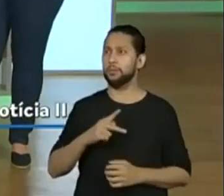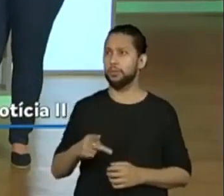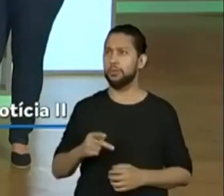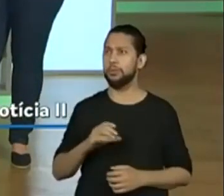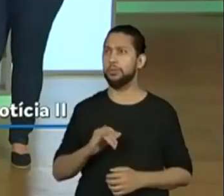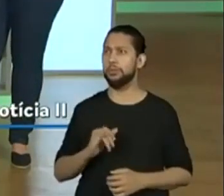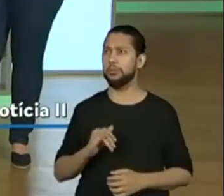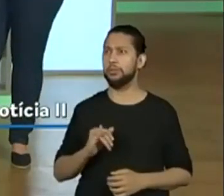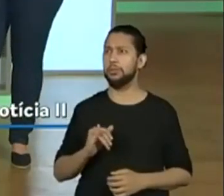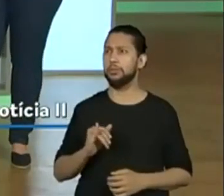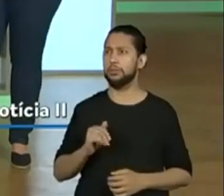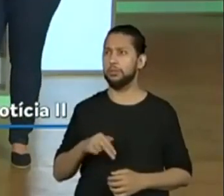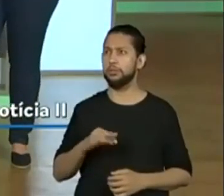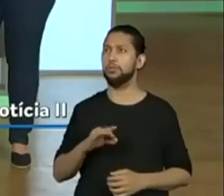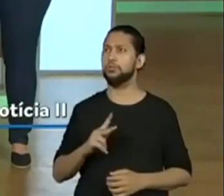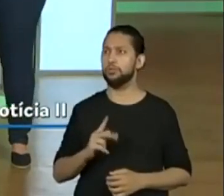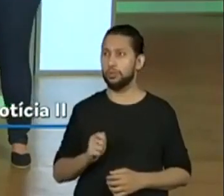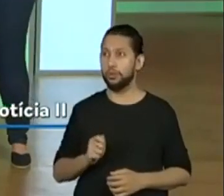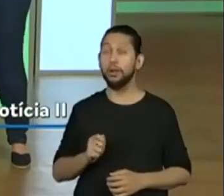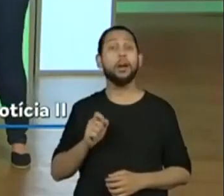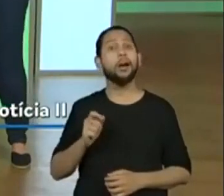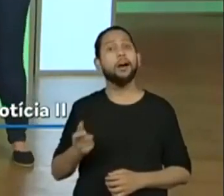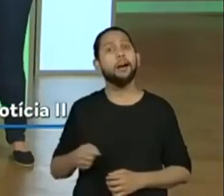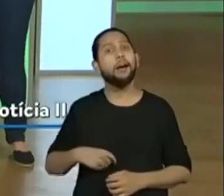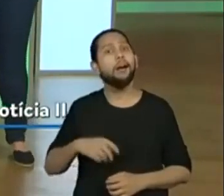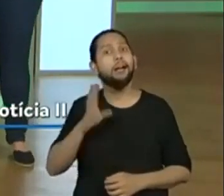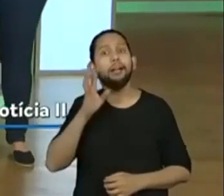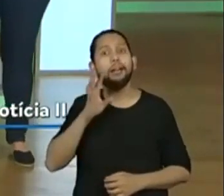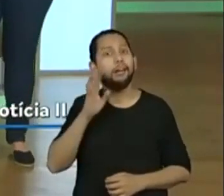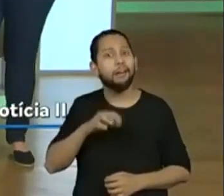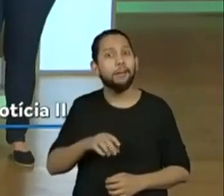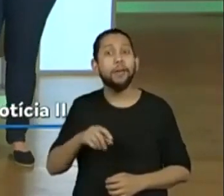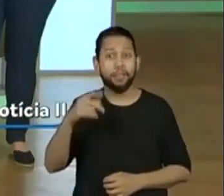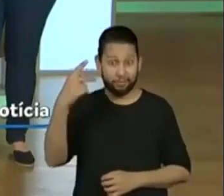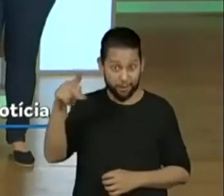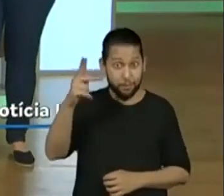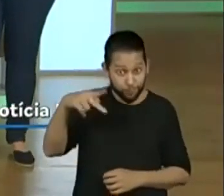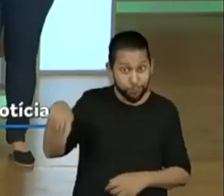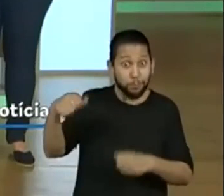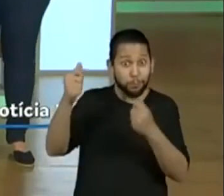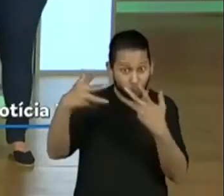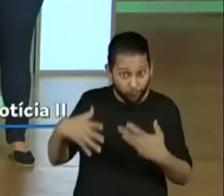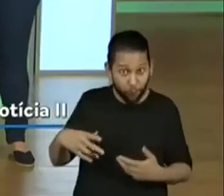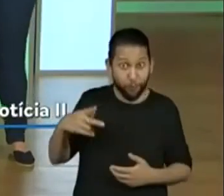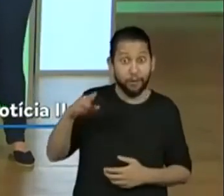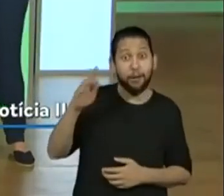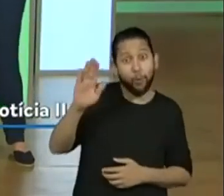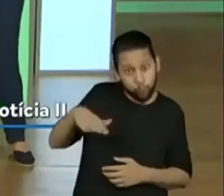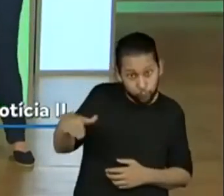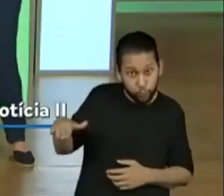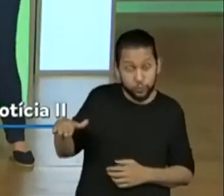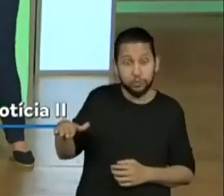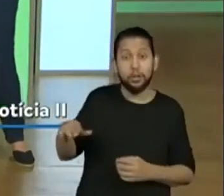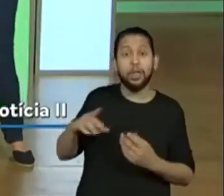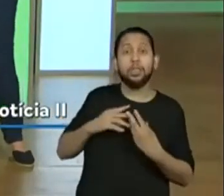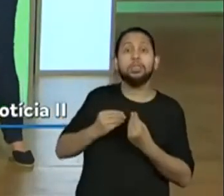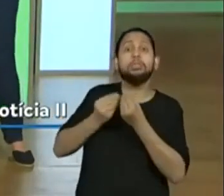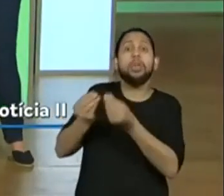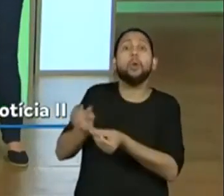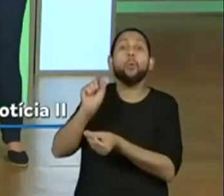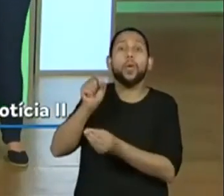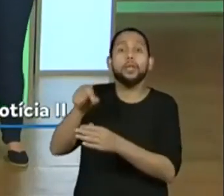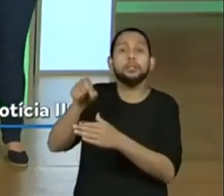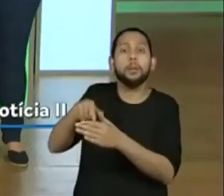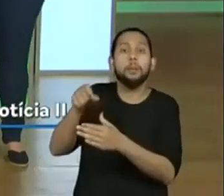que os alunos dela ganharam sementes de girassóis para poder plantar aí. E eu estou gostando de ver que as crianças do Marechal Deodoro estão participando